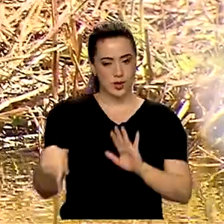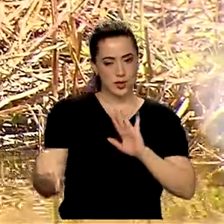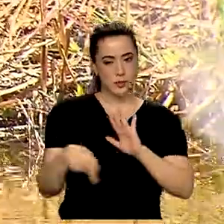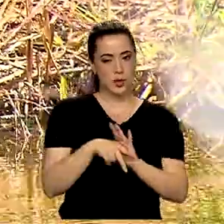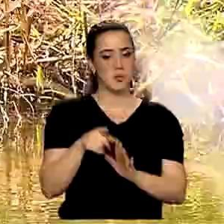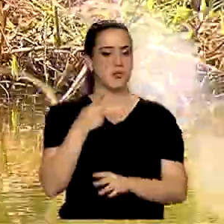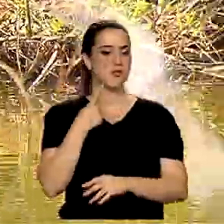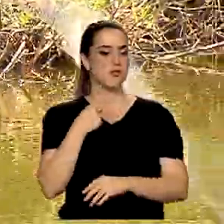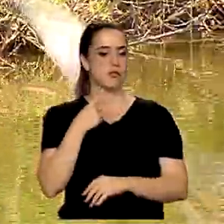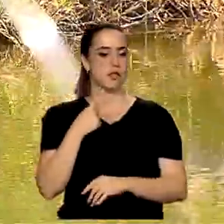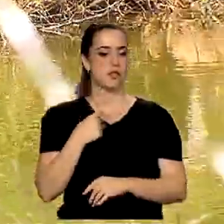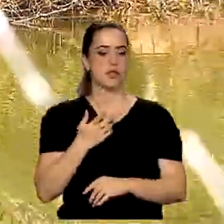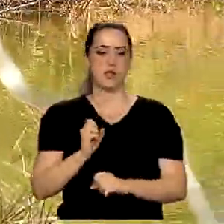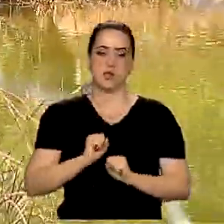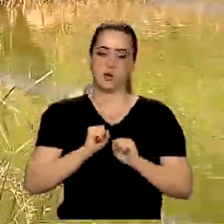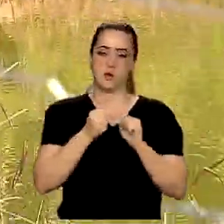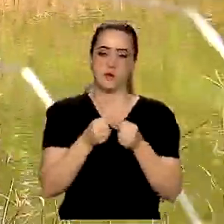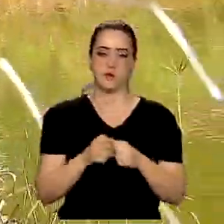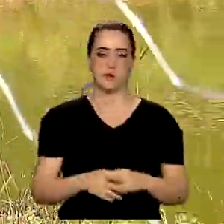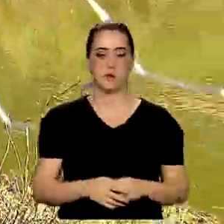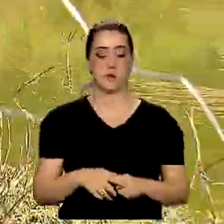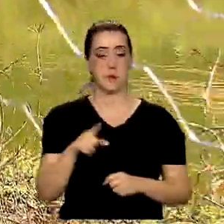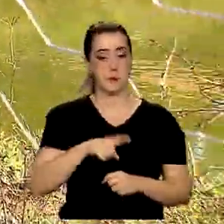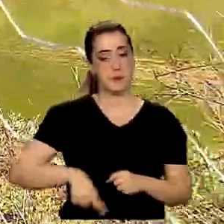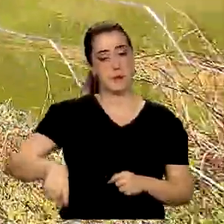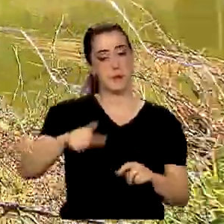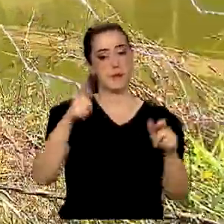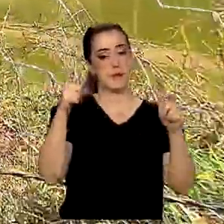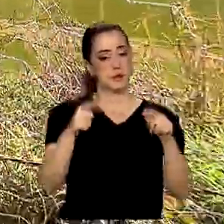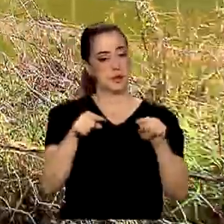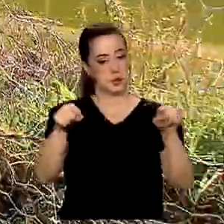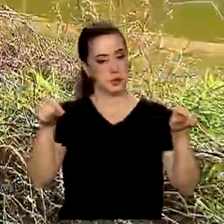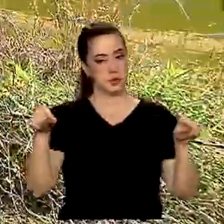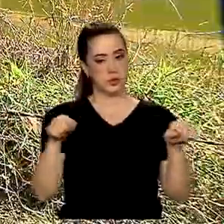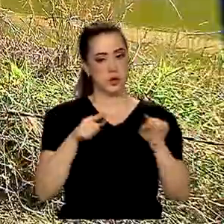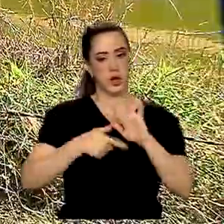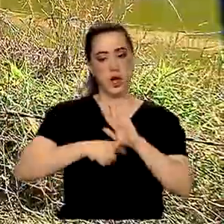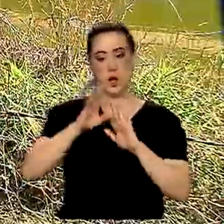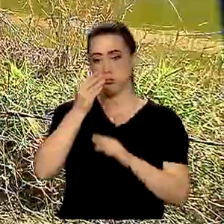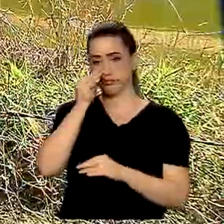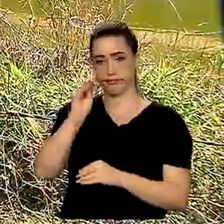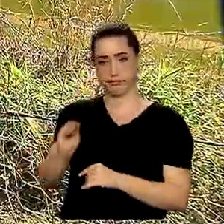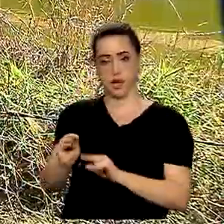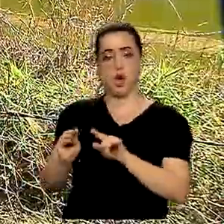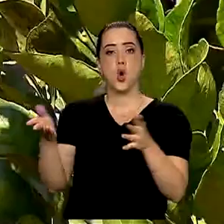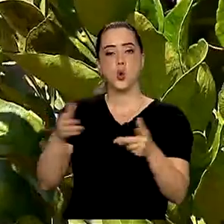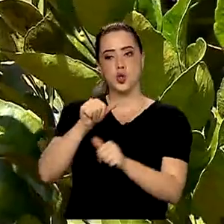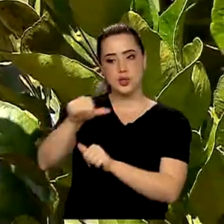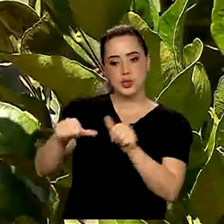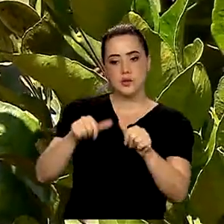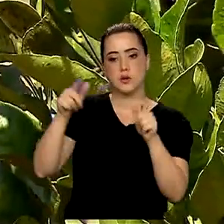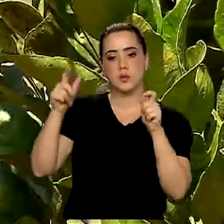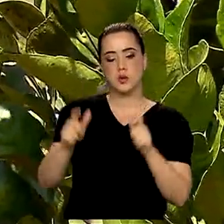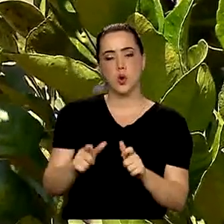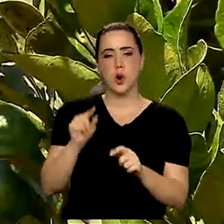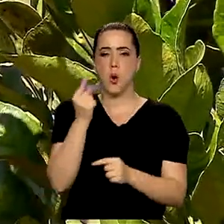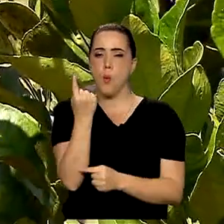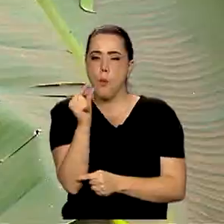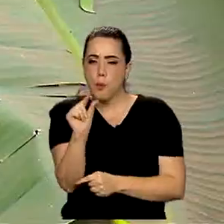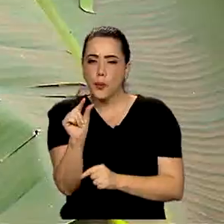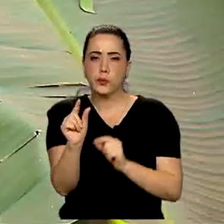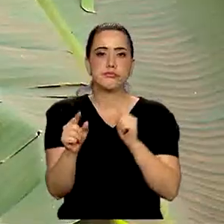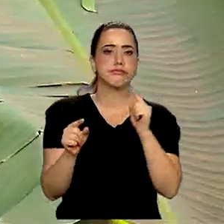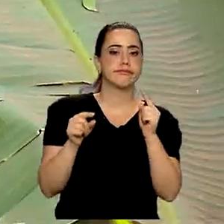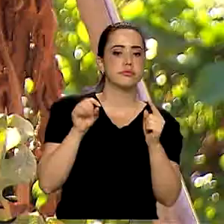vontade e dedicação. Aqui nesse quintal, antes abandonado, hoje tem um pouquinho de